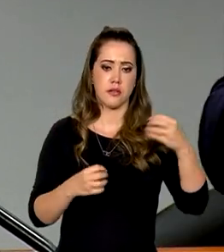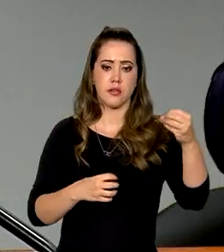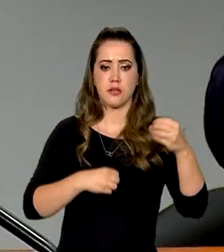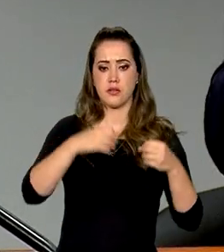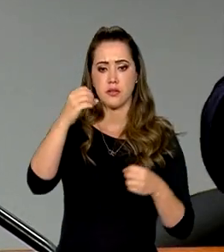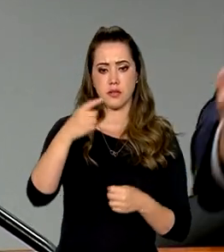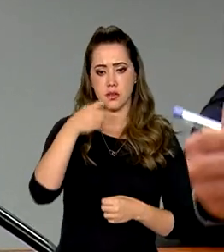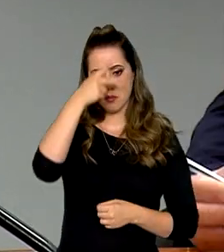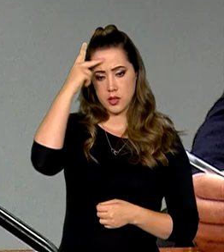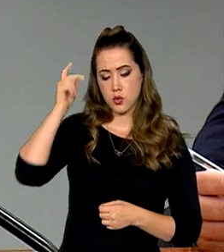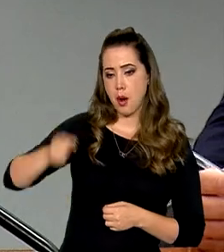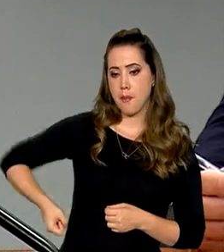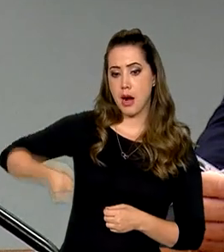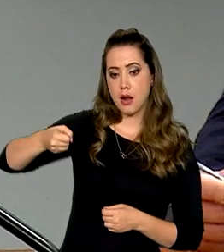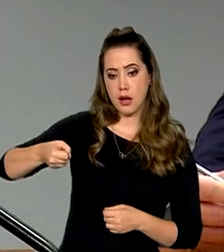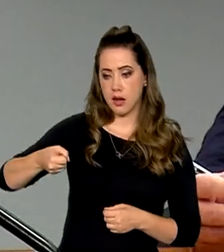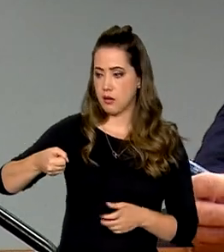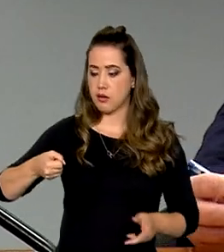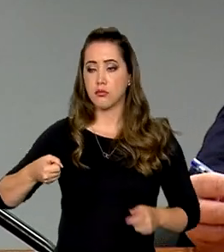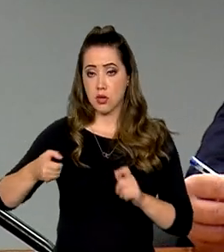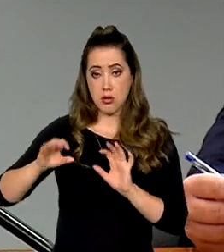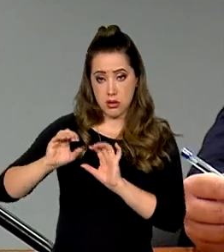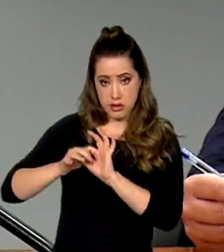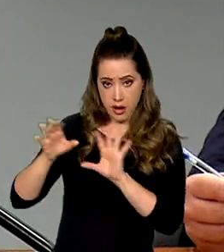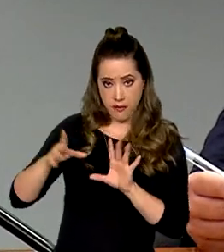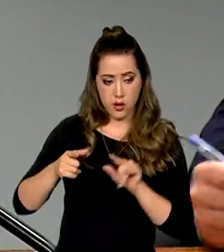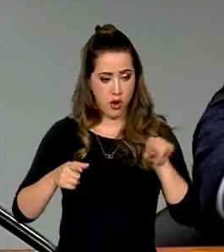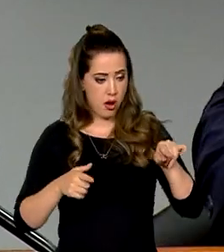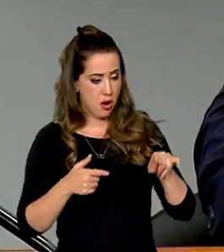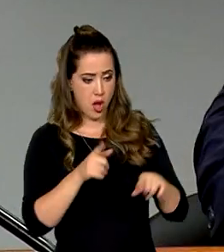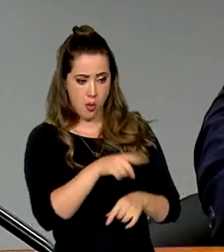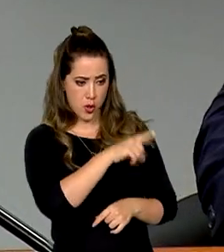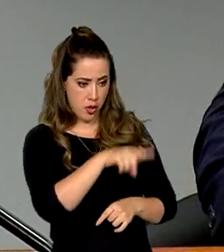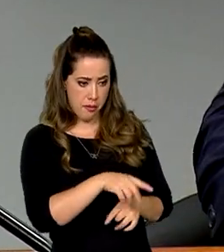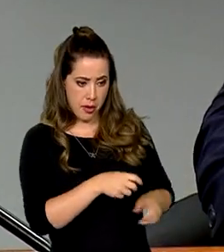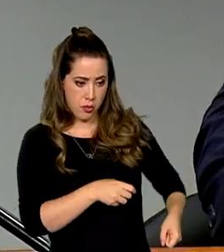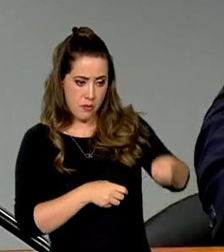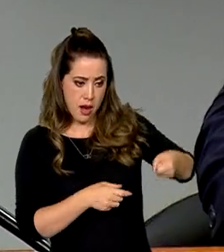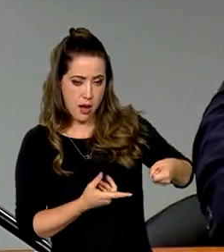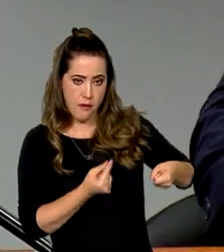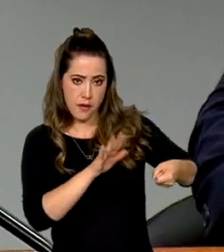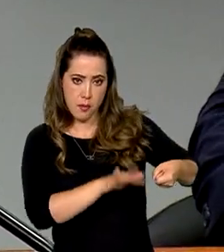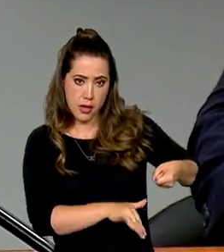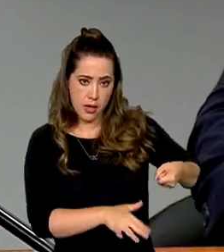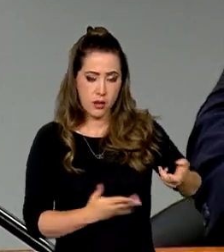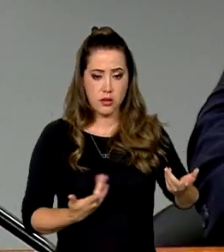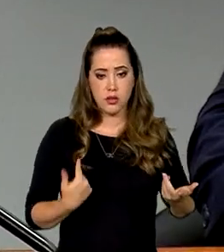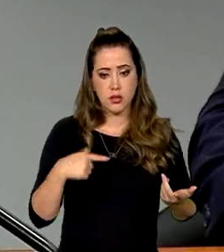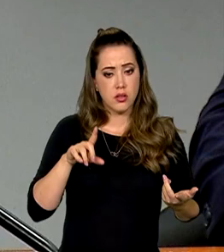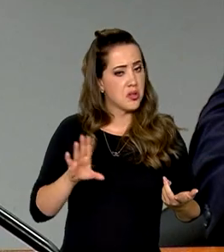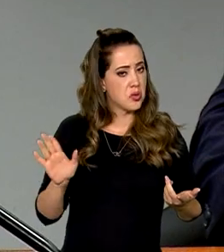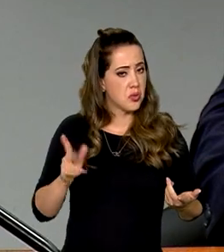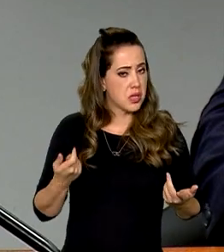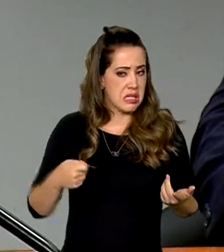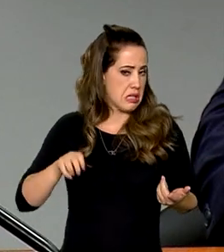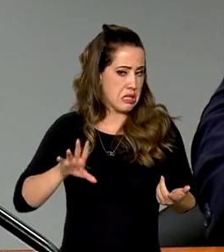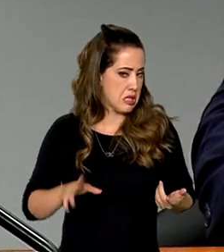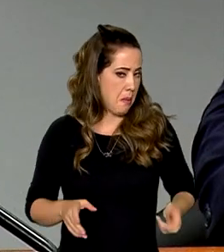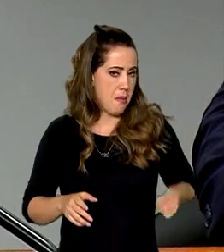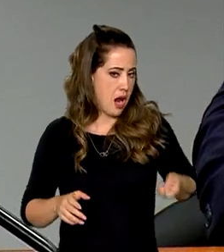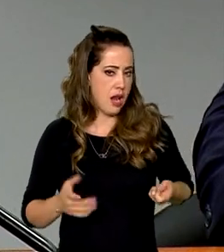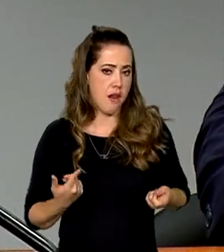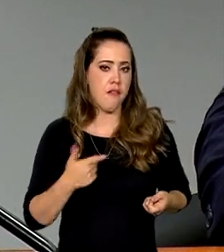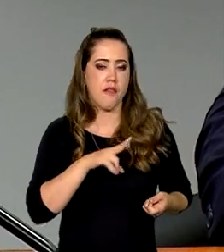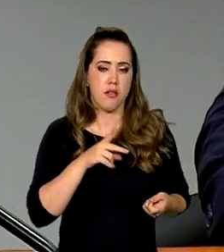um que dá a mala e precisa levar a mala, ele vai naquela. Se tem outro que não dá a mala e a passagem é muito mais barata e ele não vai levar a mala, ele vai